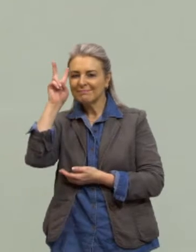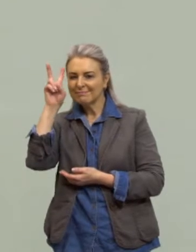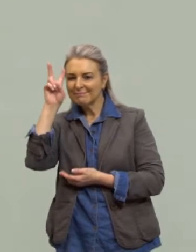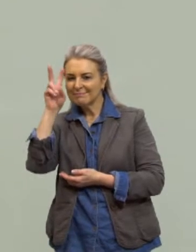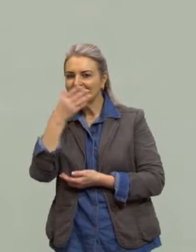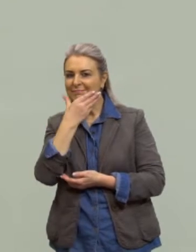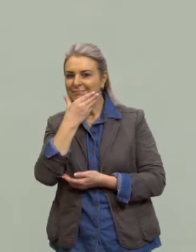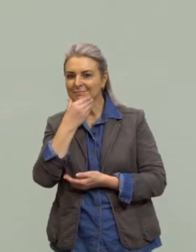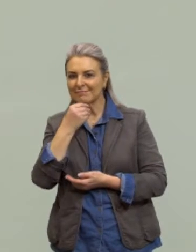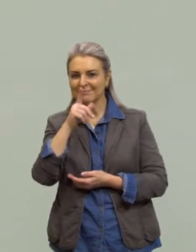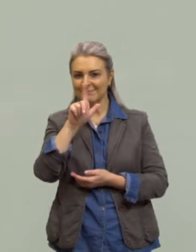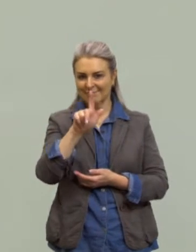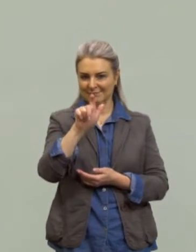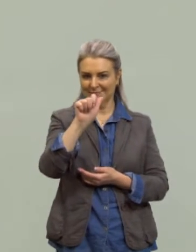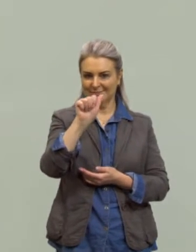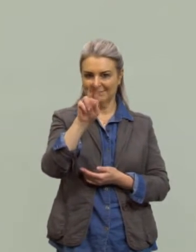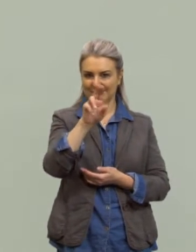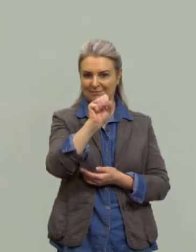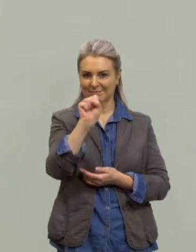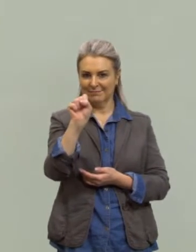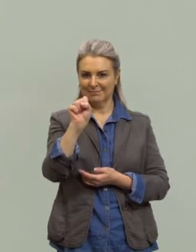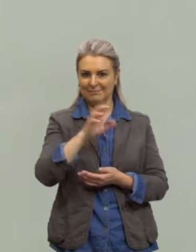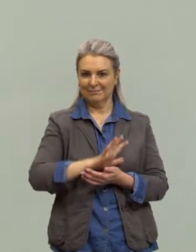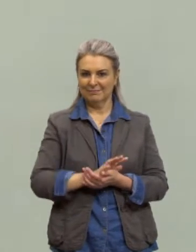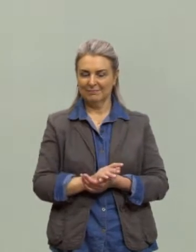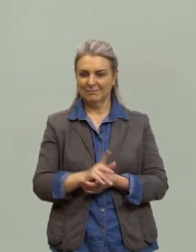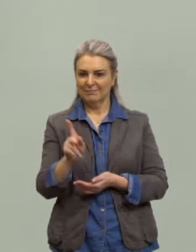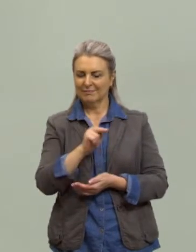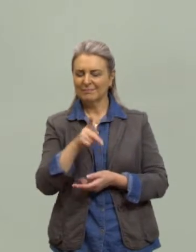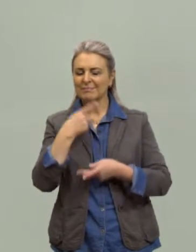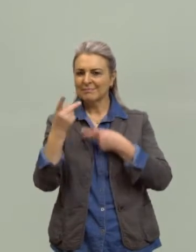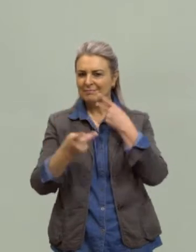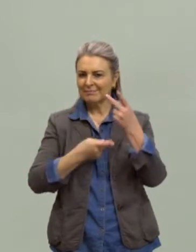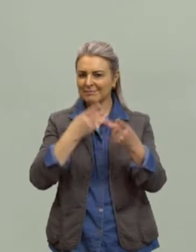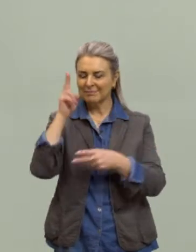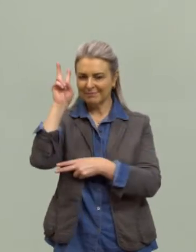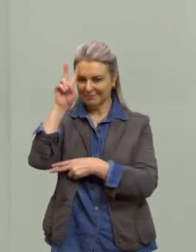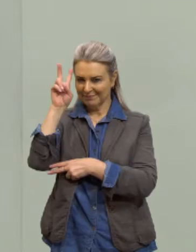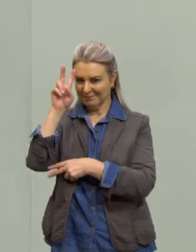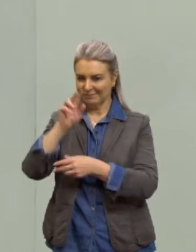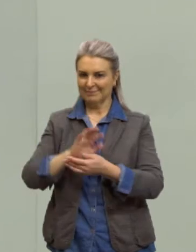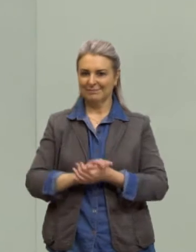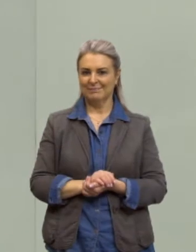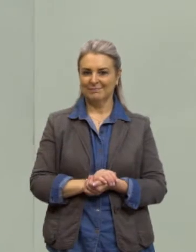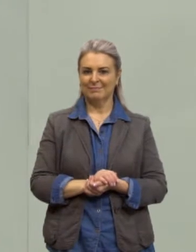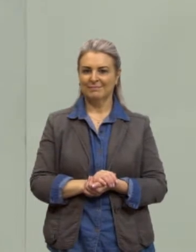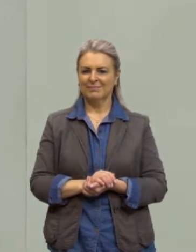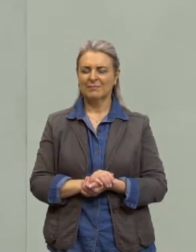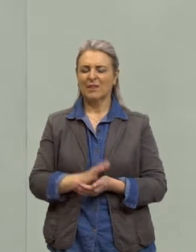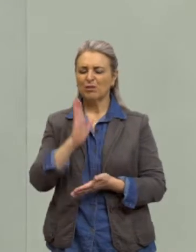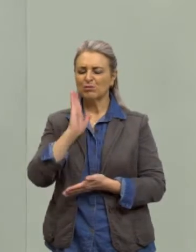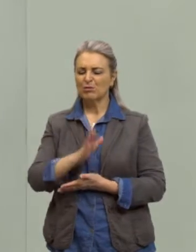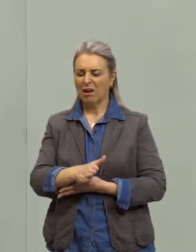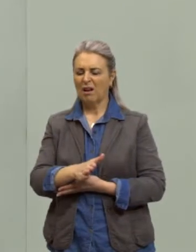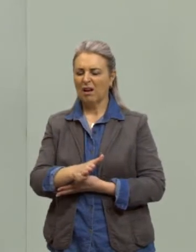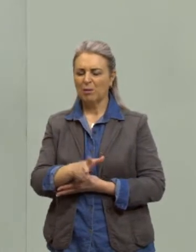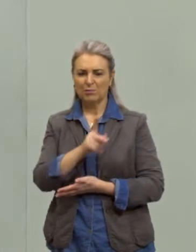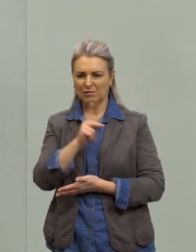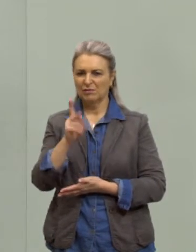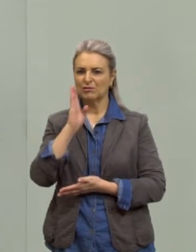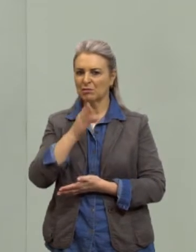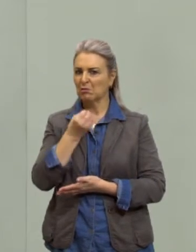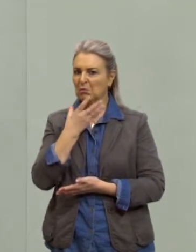Gauss? Certo? Eu vou contar a historinha e vocês vão lembrar. de ter escutado ou por algum prof,